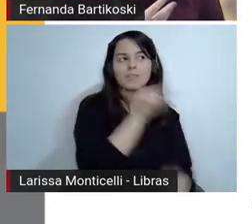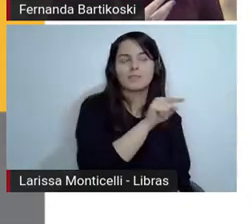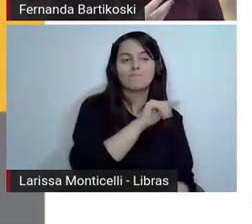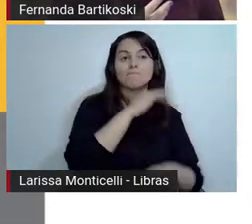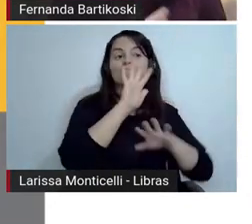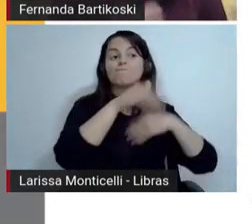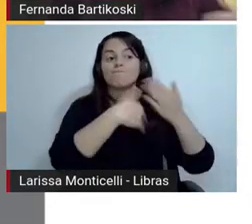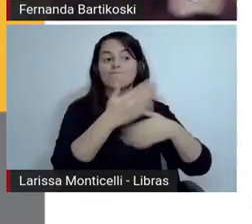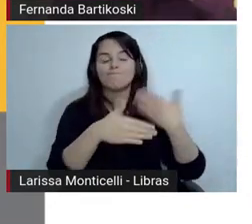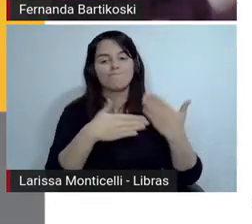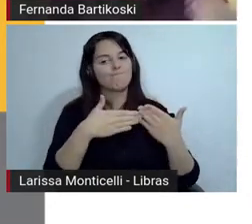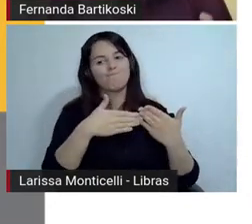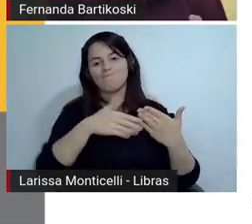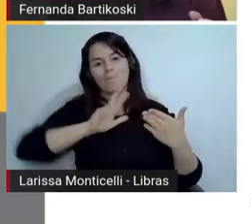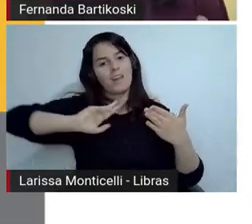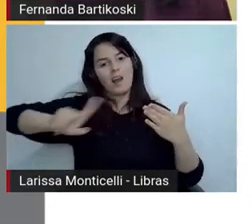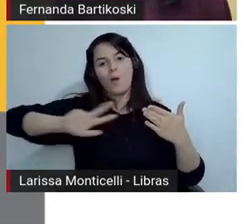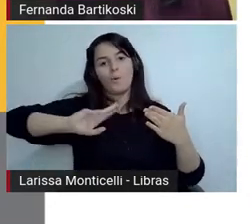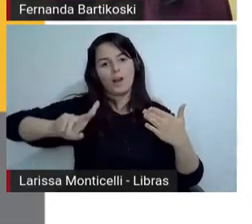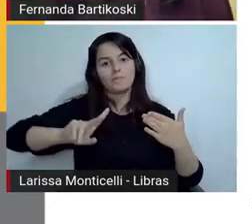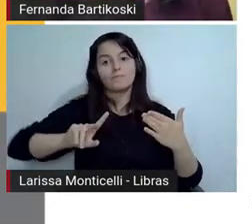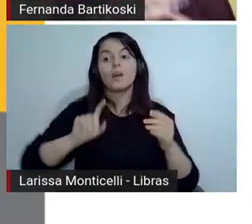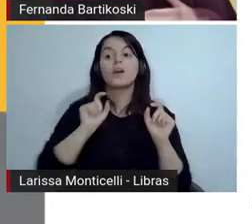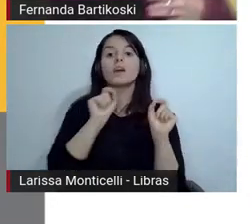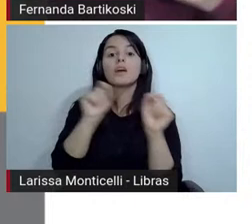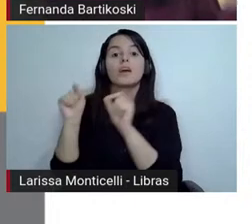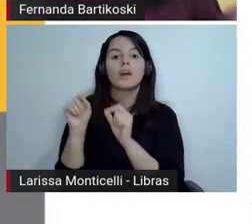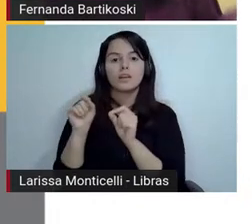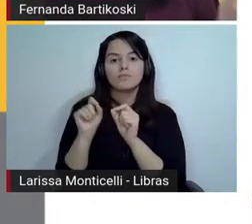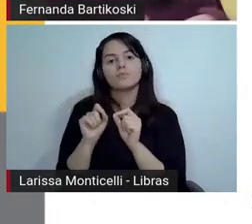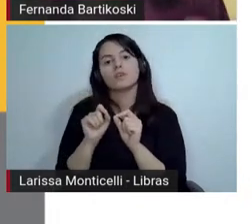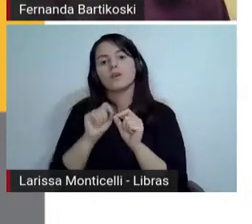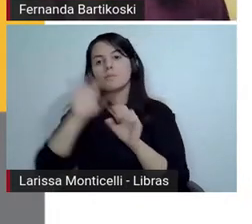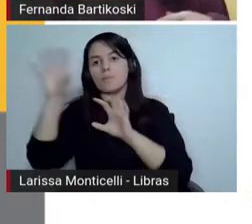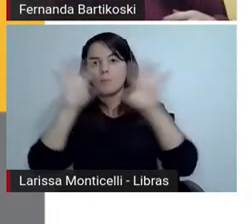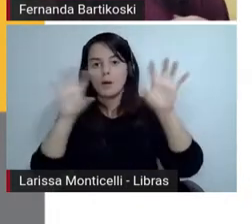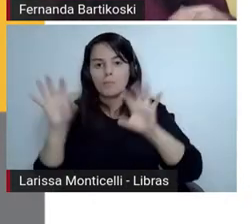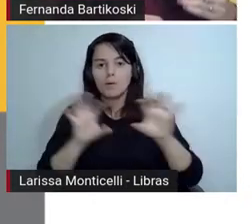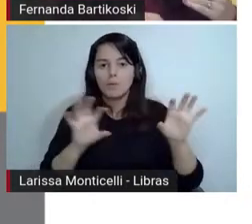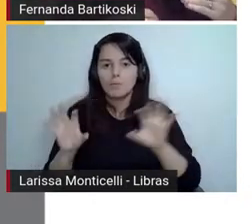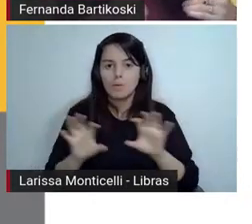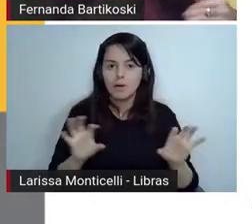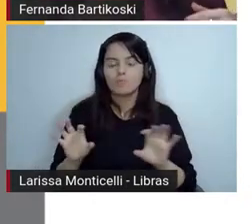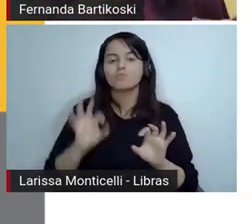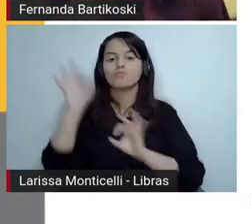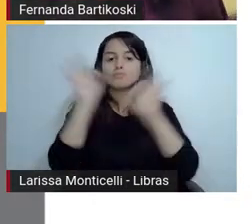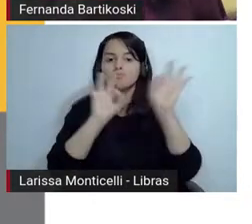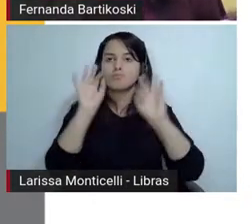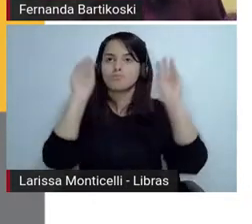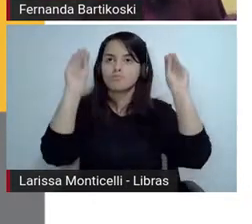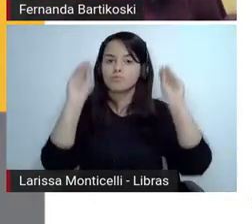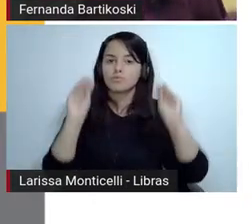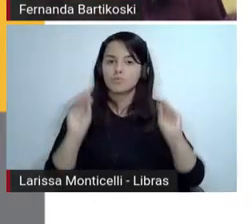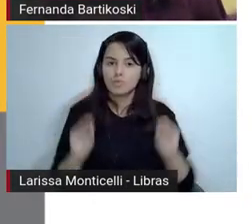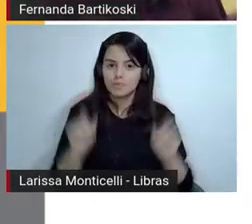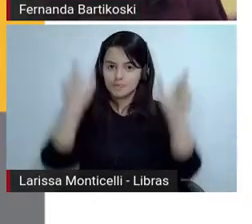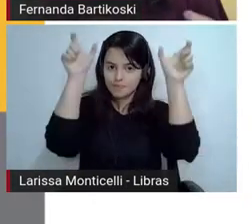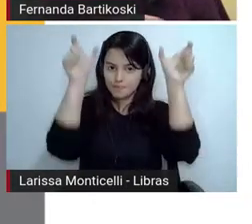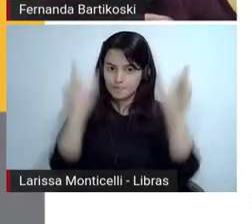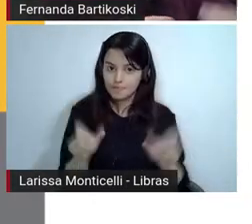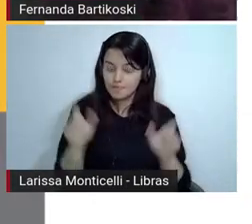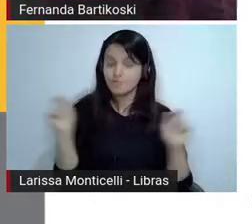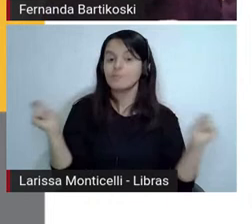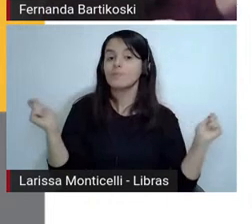personagens e verificar em que medida os alunos acertaram os alunos erraram então aquela